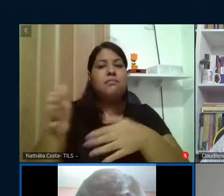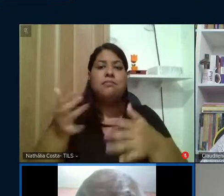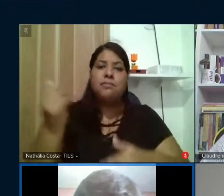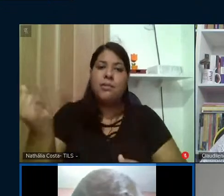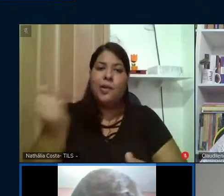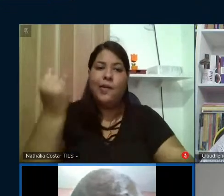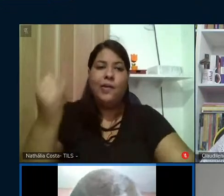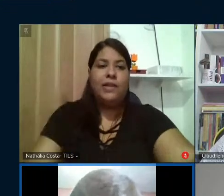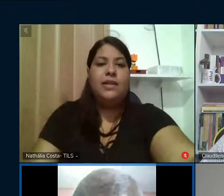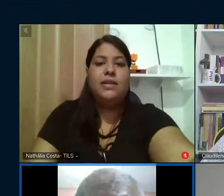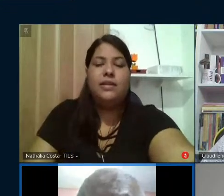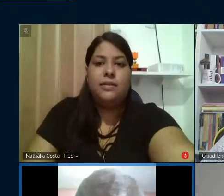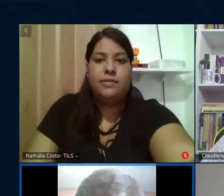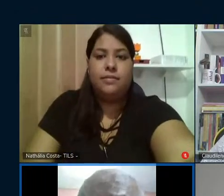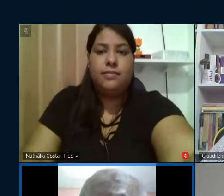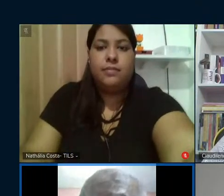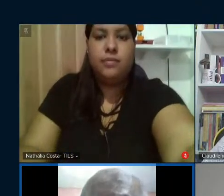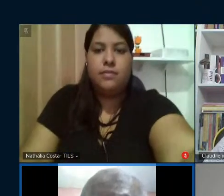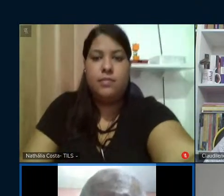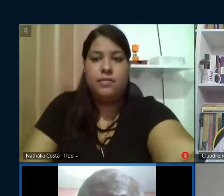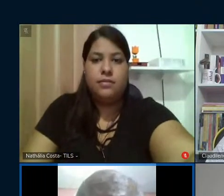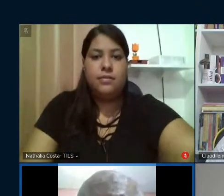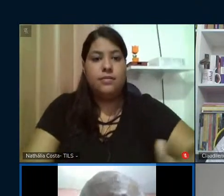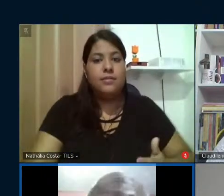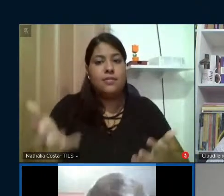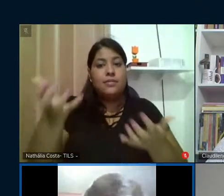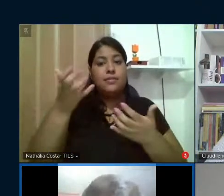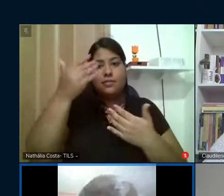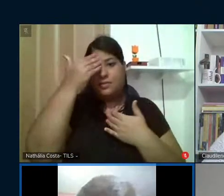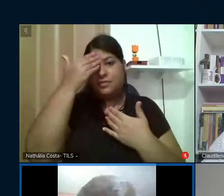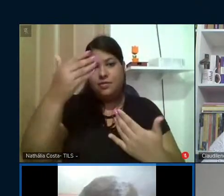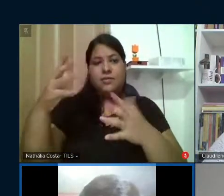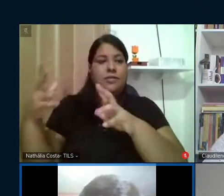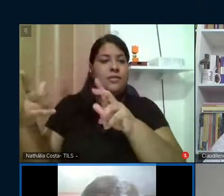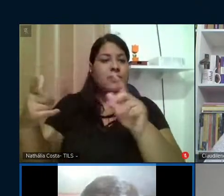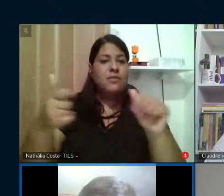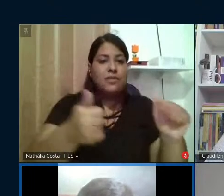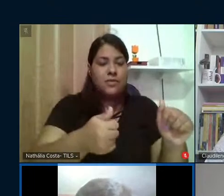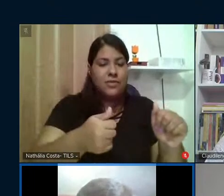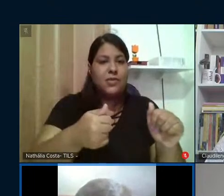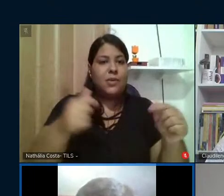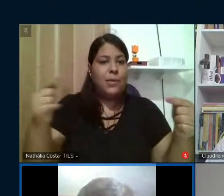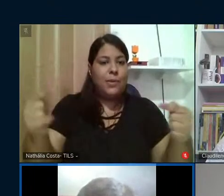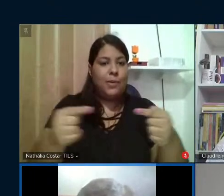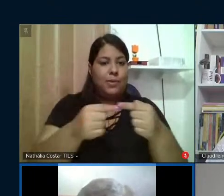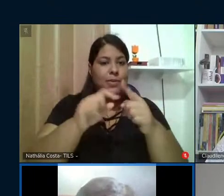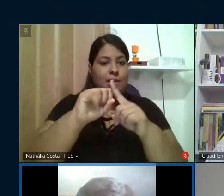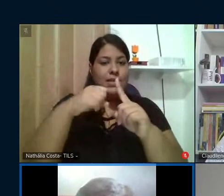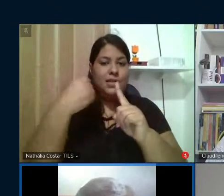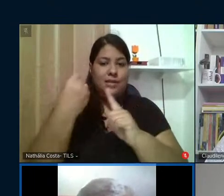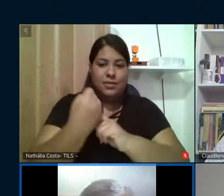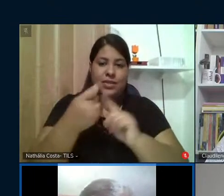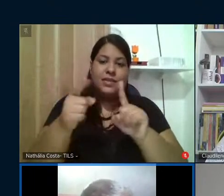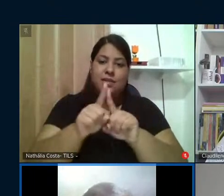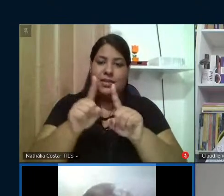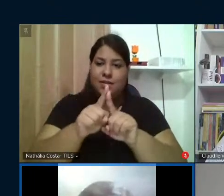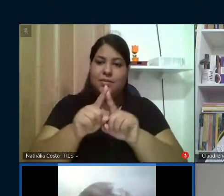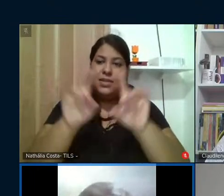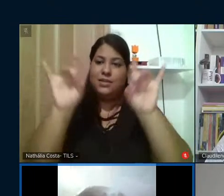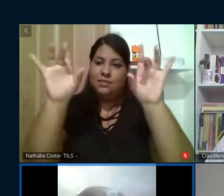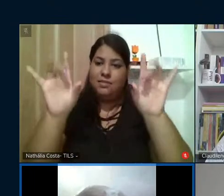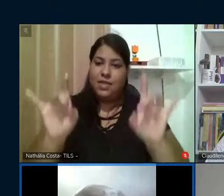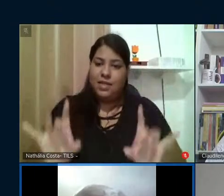como esse. Quero agradecer a todos que fazem a Cátedra, Paulo Freire, em especial a minha querida Mestra